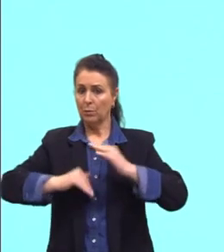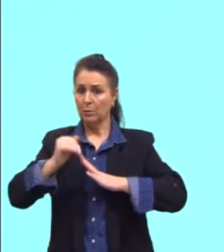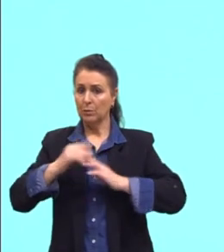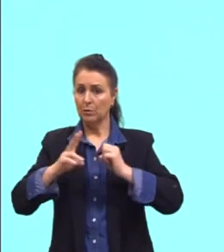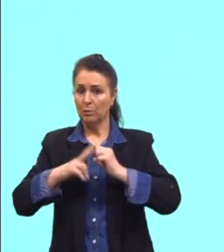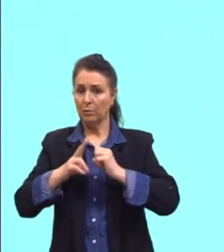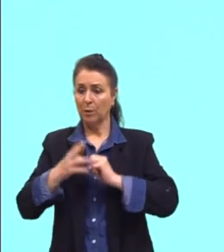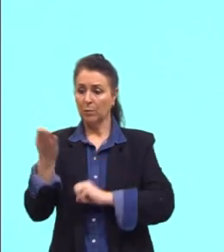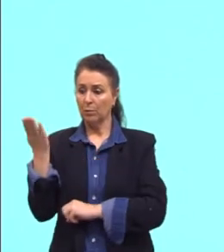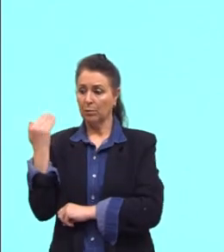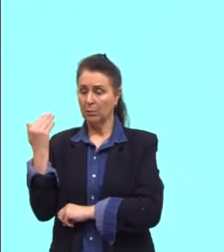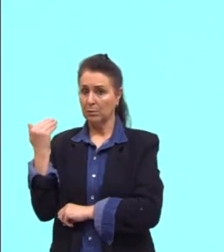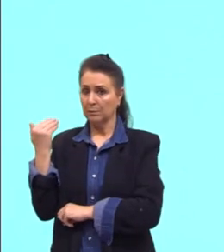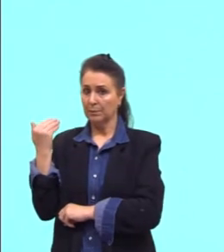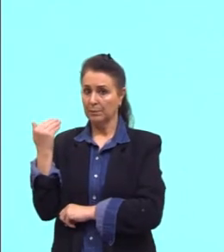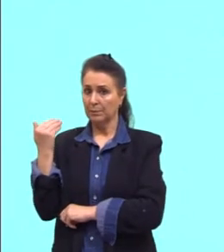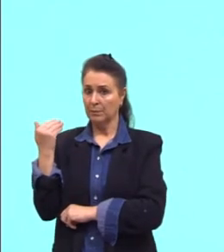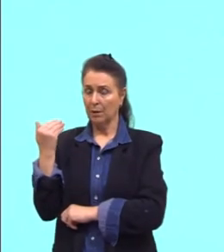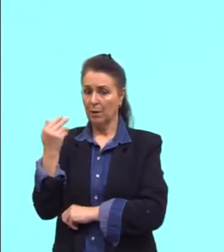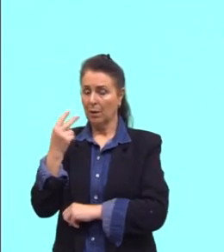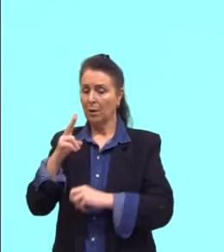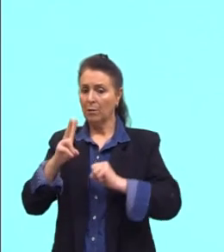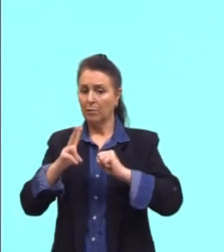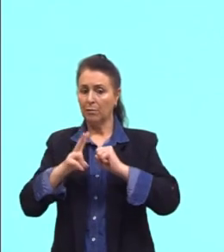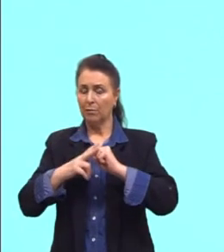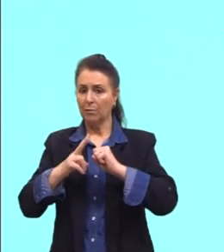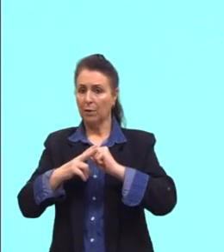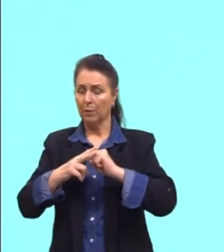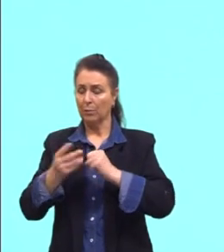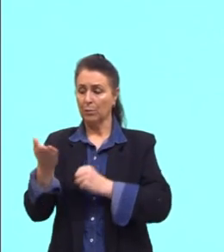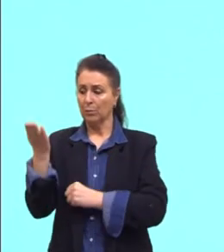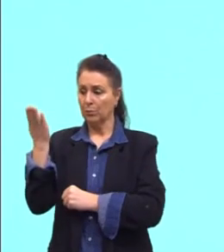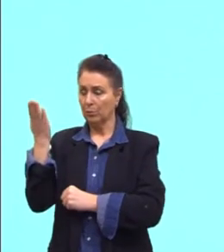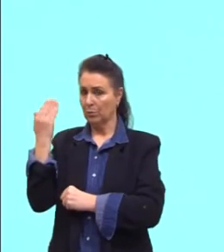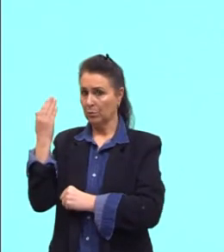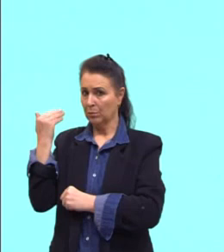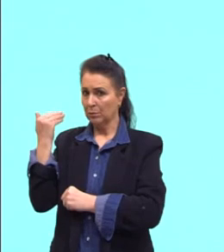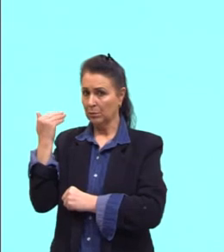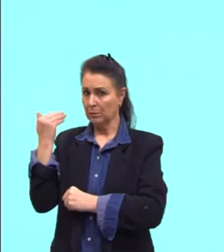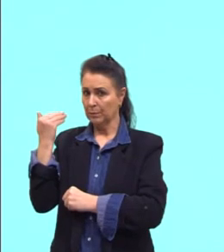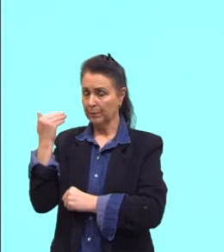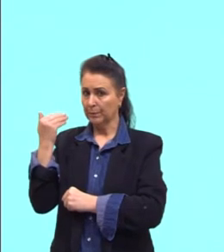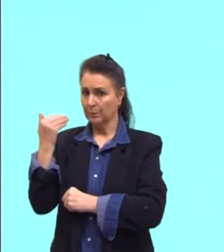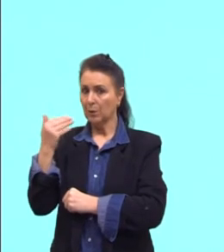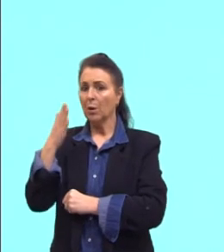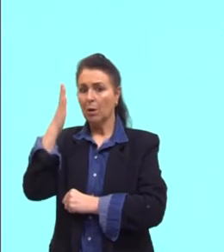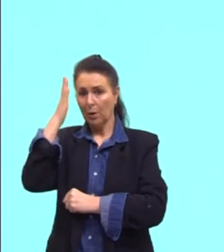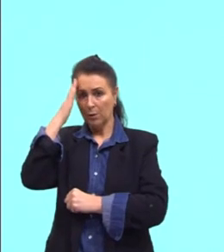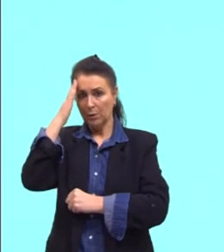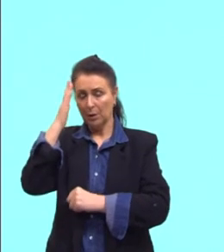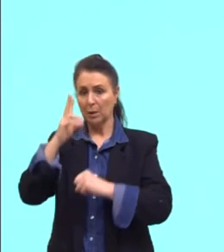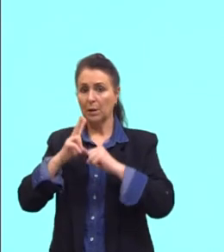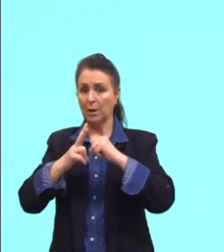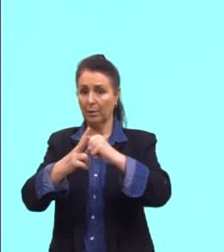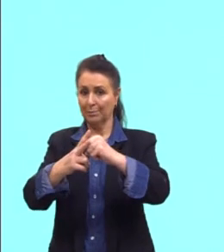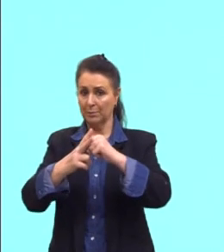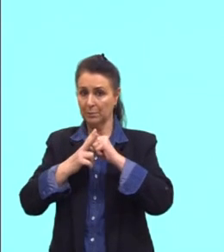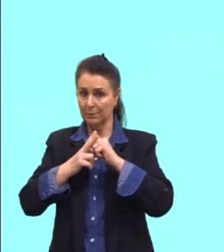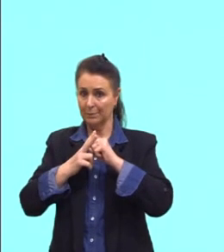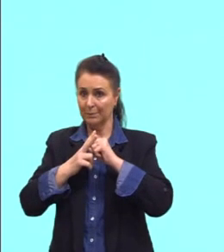passado. Então, se eu enxergo uma construção de um verbo no passado e eu enxergo um by, eu já sei que a minha voz é a passiva.